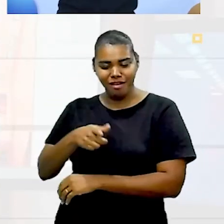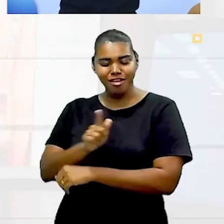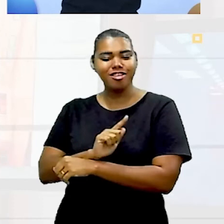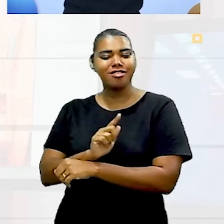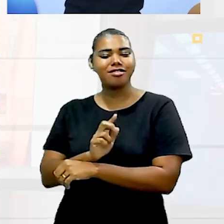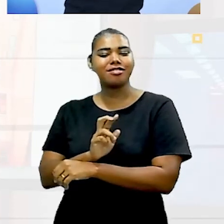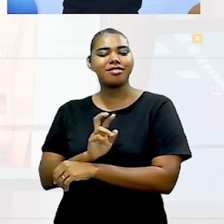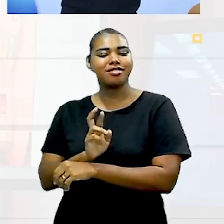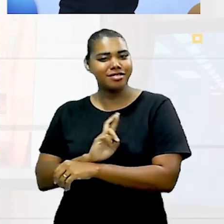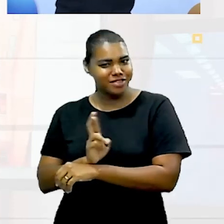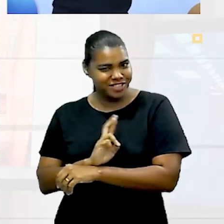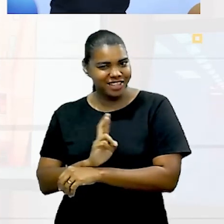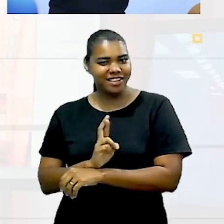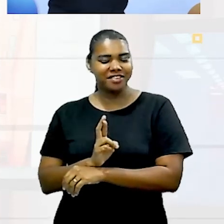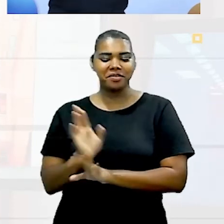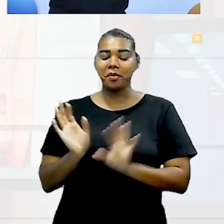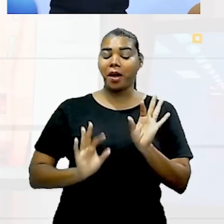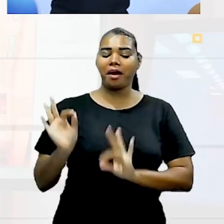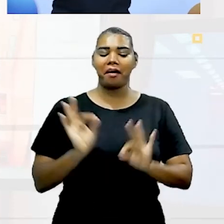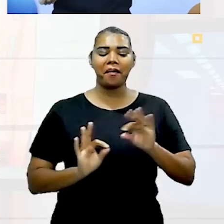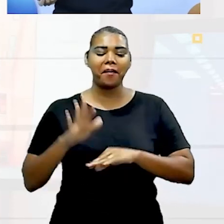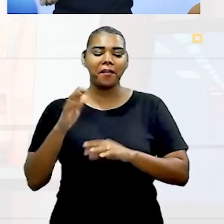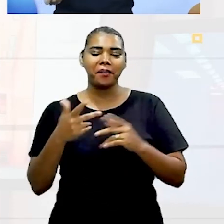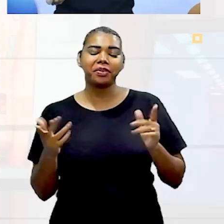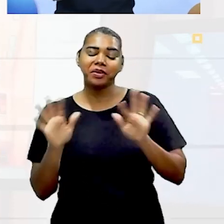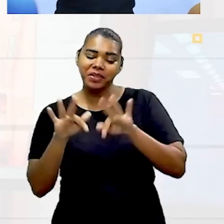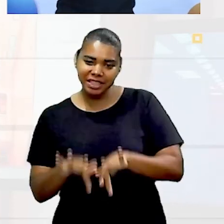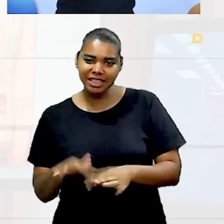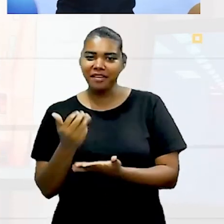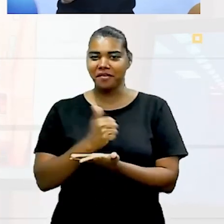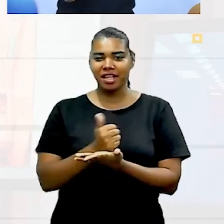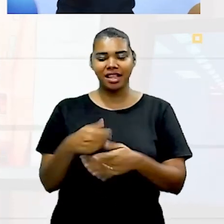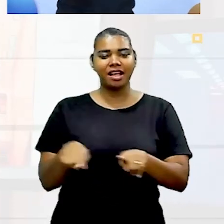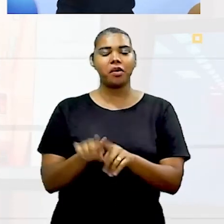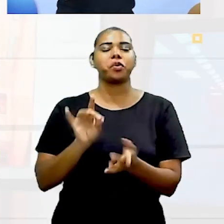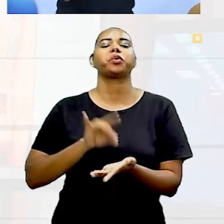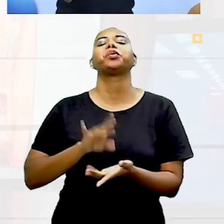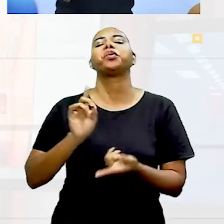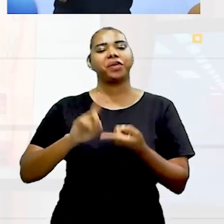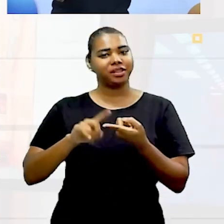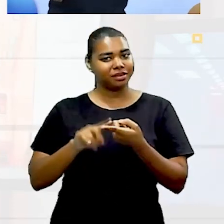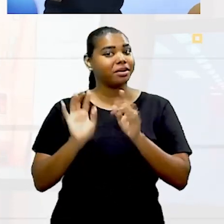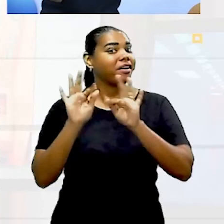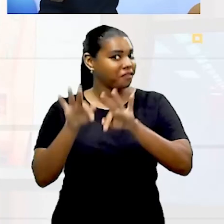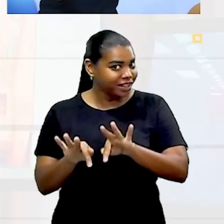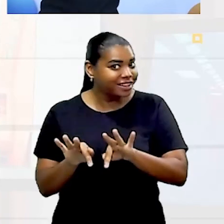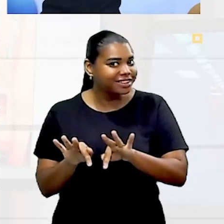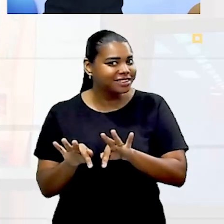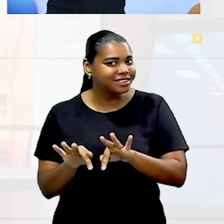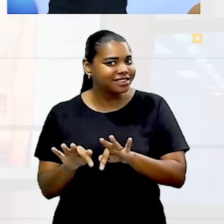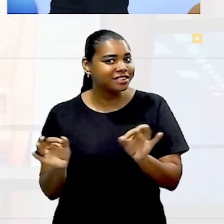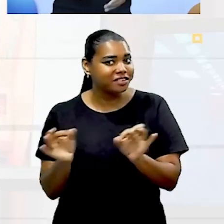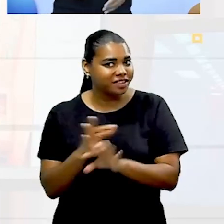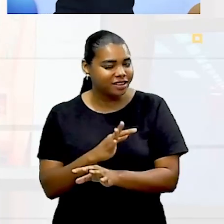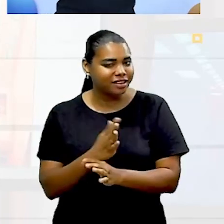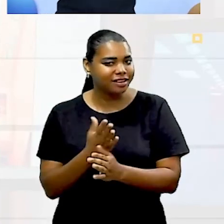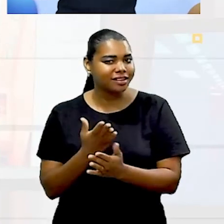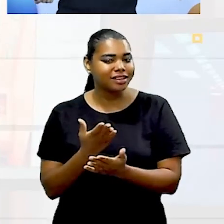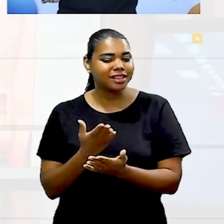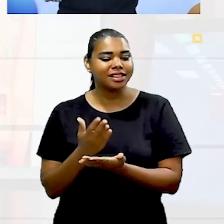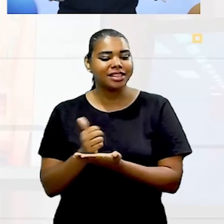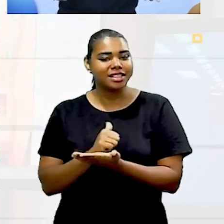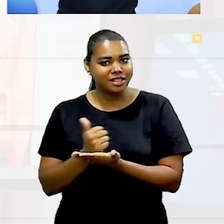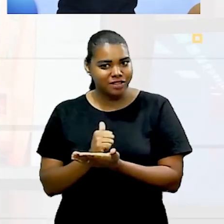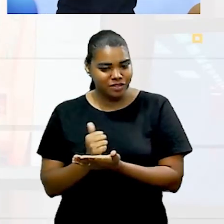Você já começa a se preparar para qualquer outra coisa. Ou se é o final do jogo, você finaliza o jogo. E a conclusão que é o